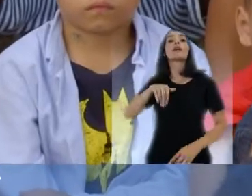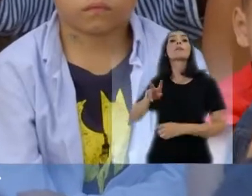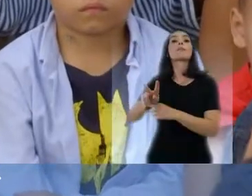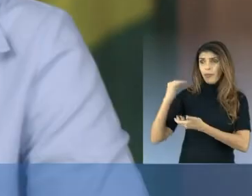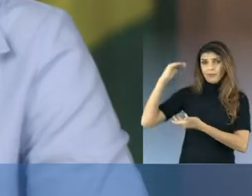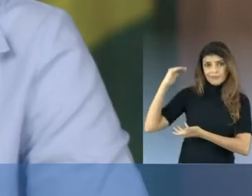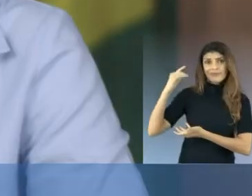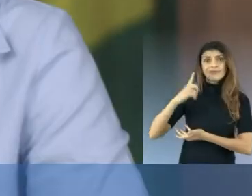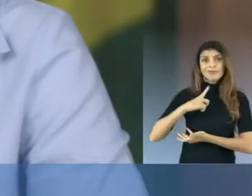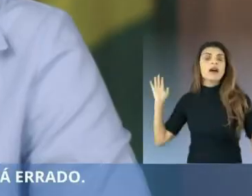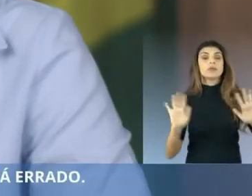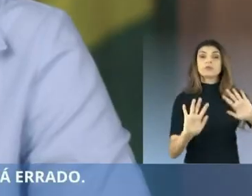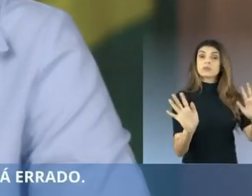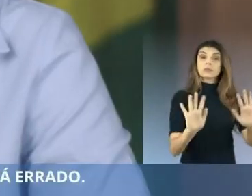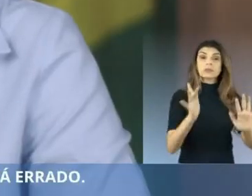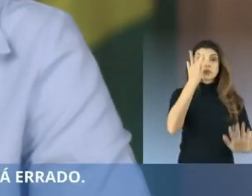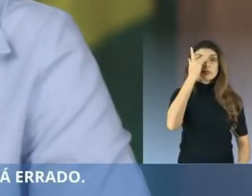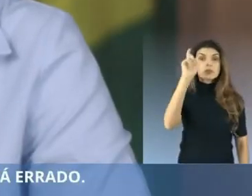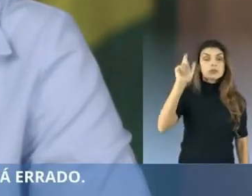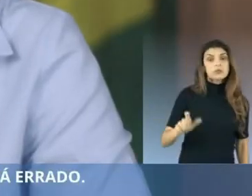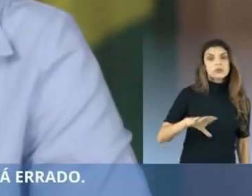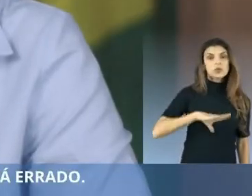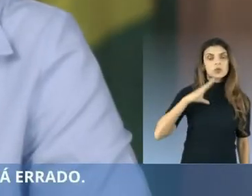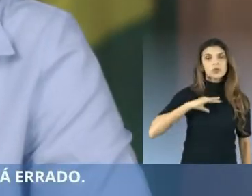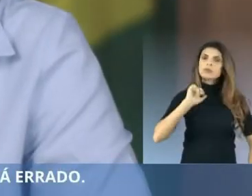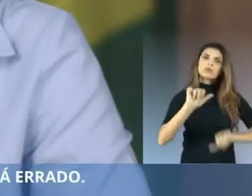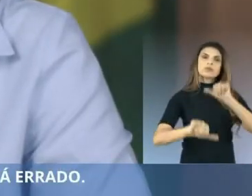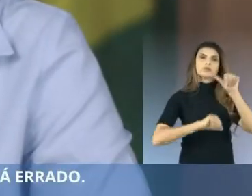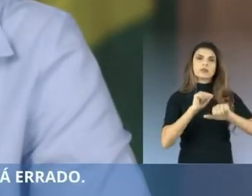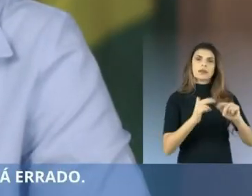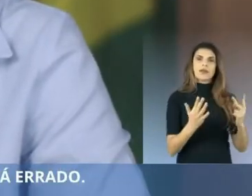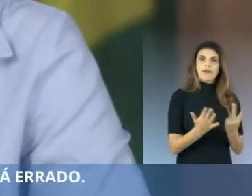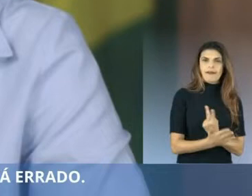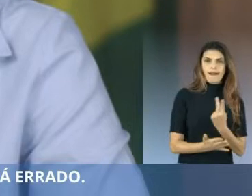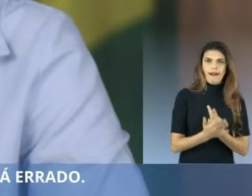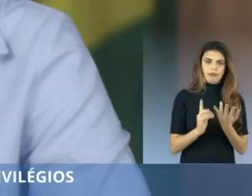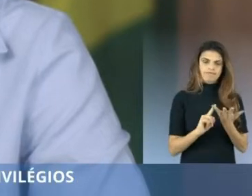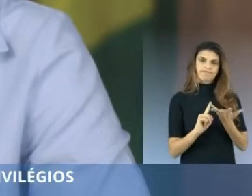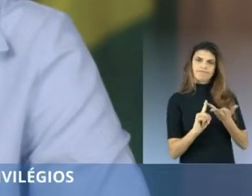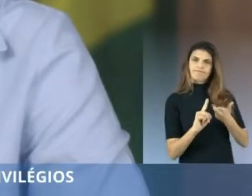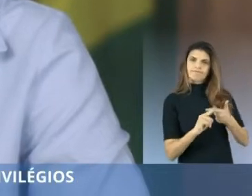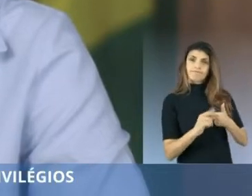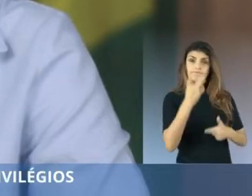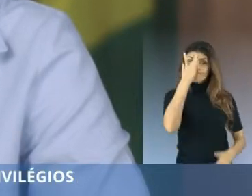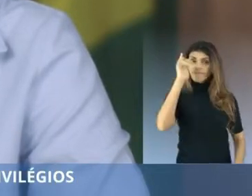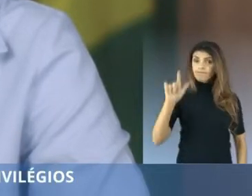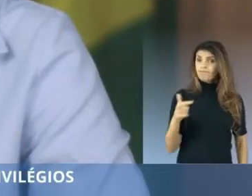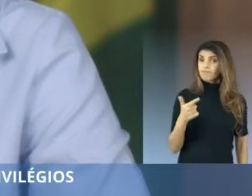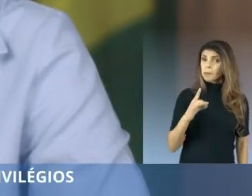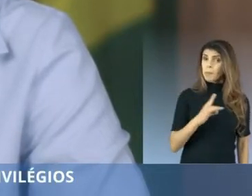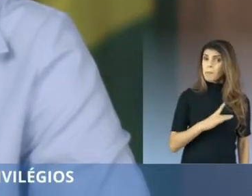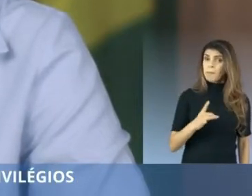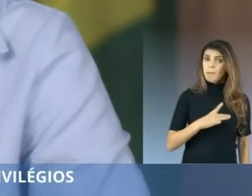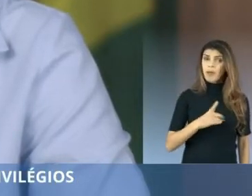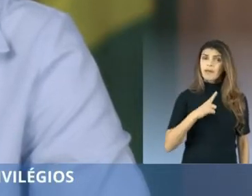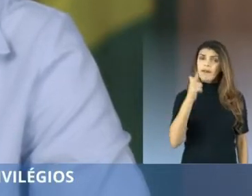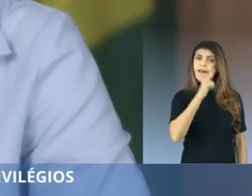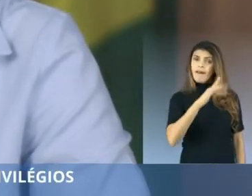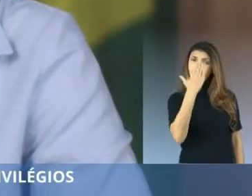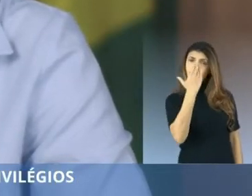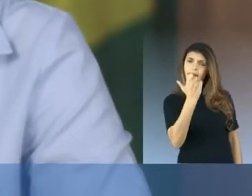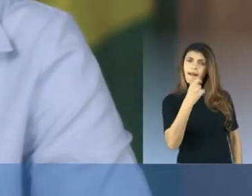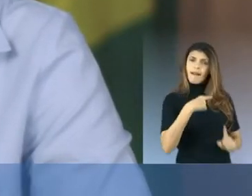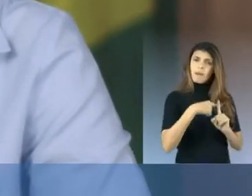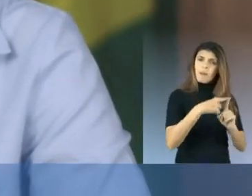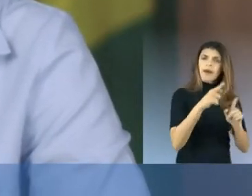proteger a gente. Nessa eleição, é sobre quem tem coragem pra mudar o que tá errado. É sobre quem não tem medo de enfrentar os